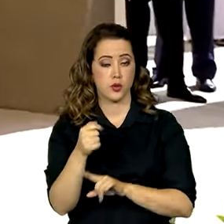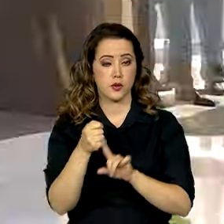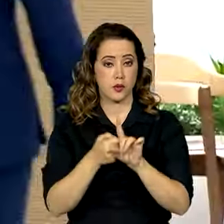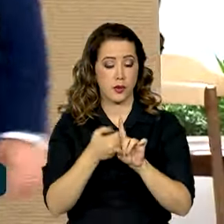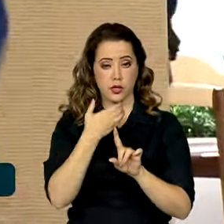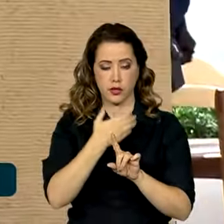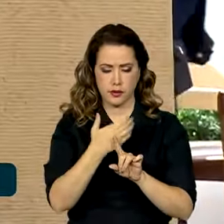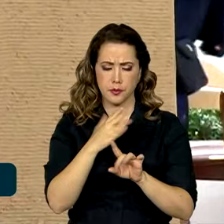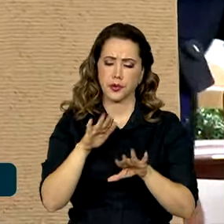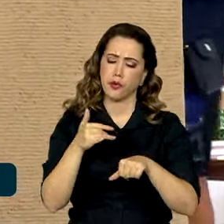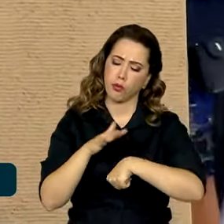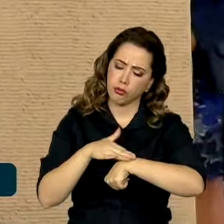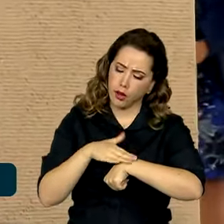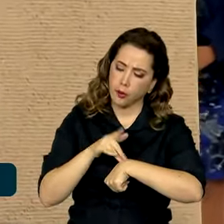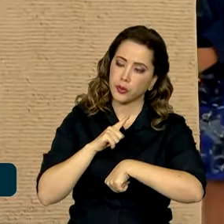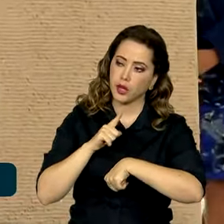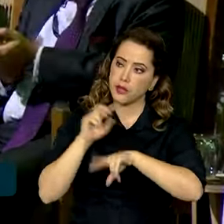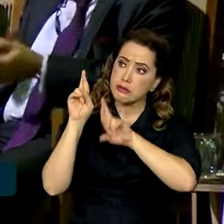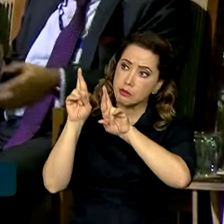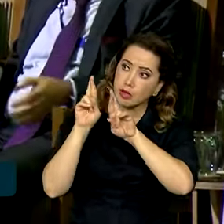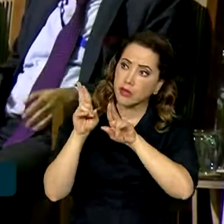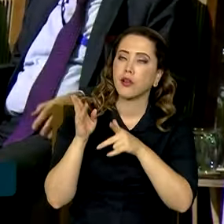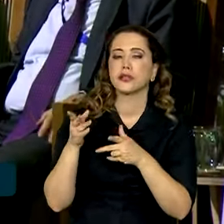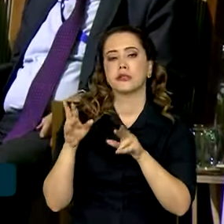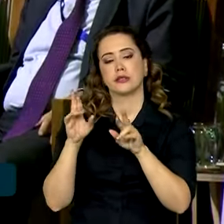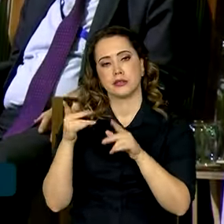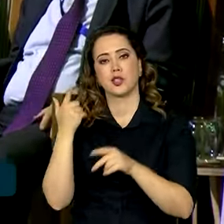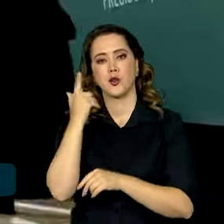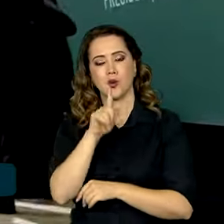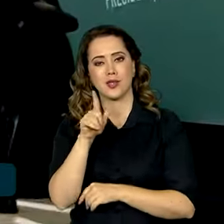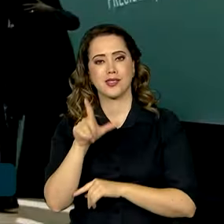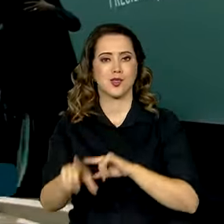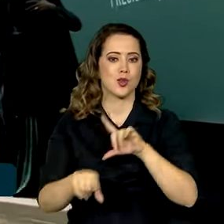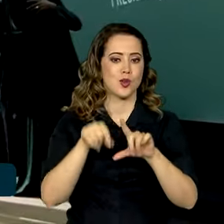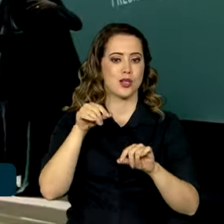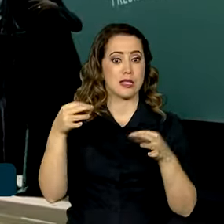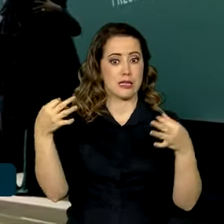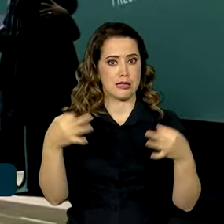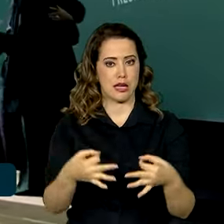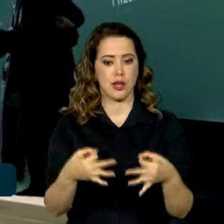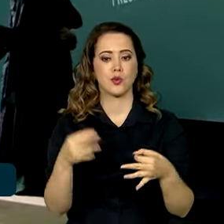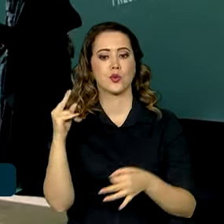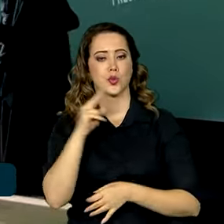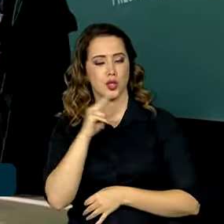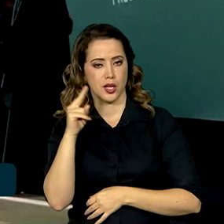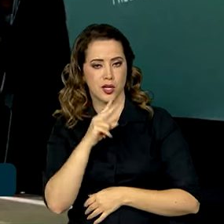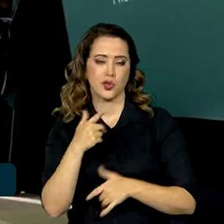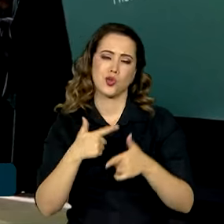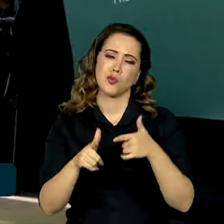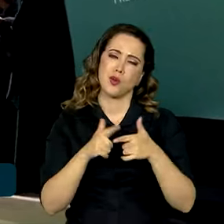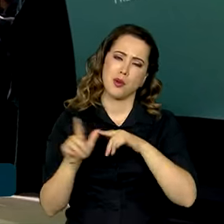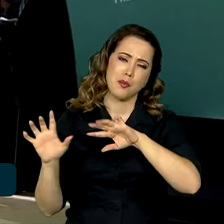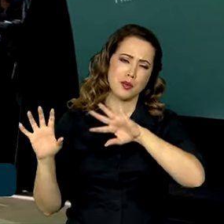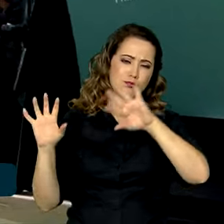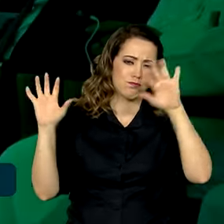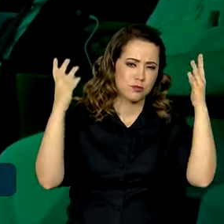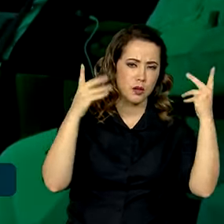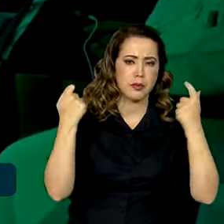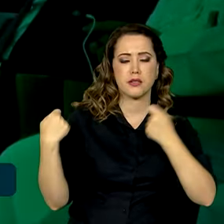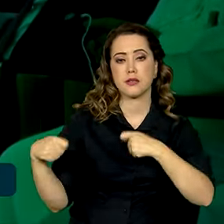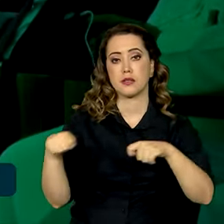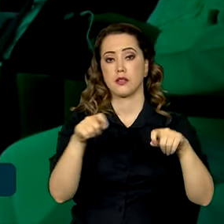Portanto, ainda existe tempo e esperança de que negociações possam trazer as decisões urgentes, que os problemas do meio ambiente exigem.